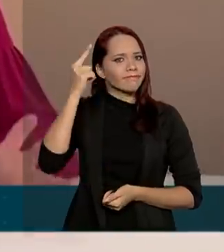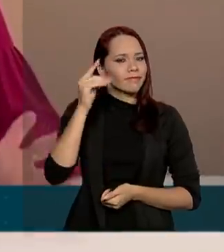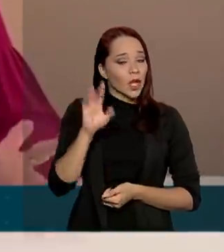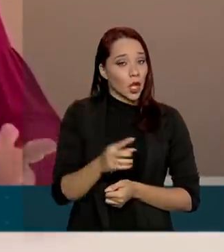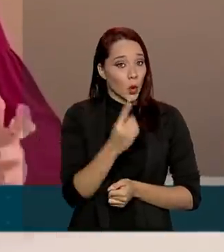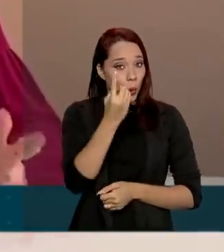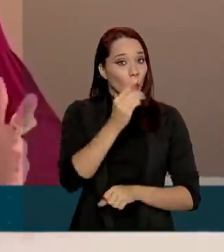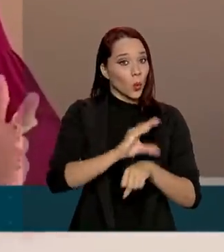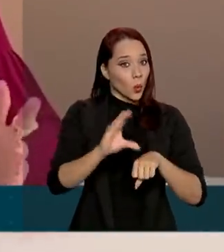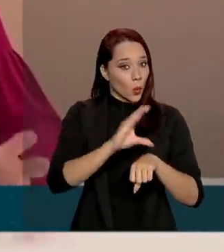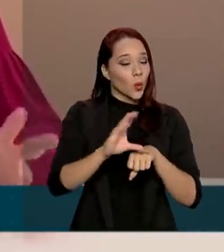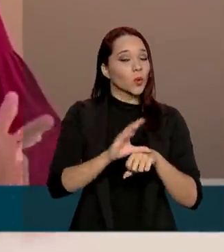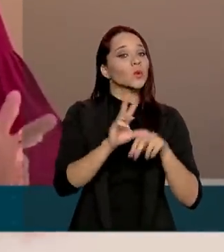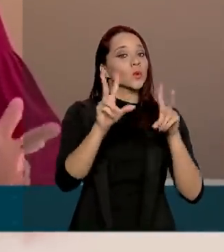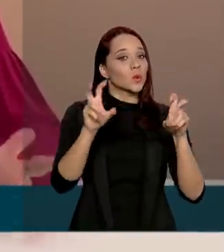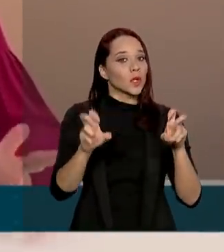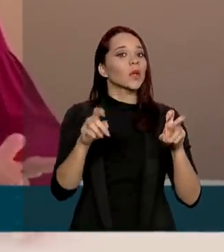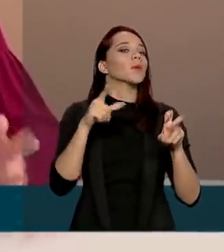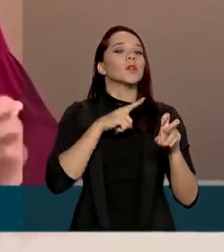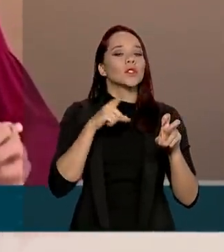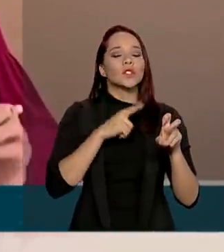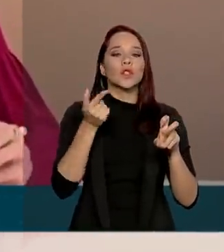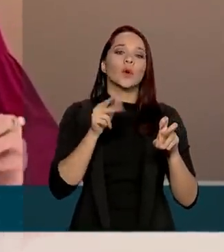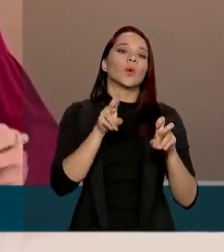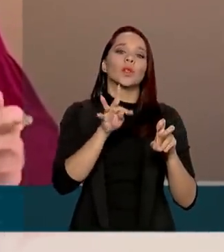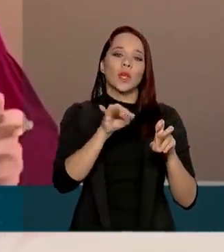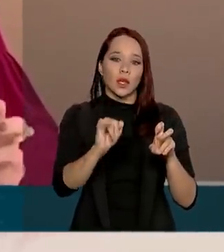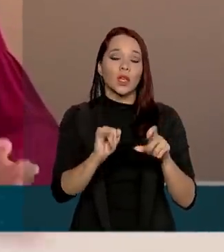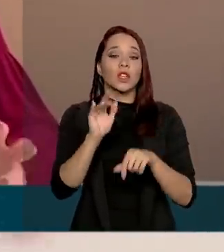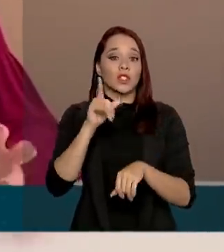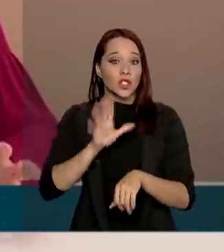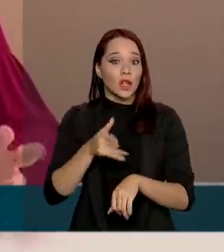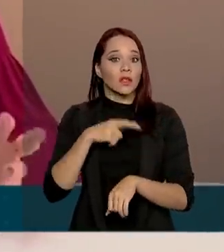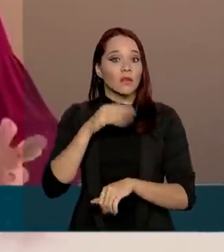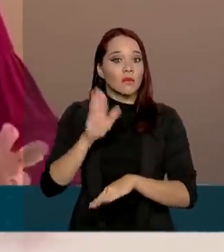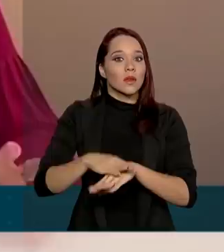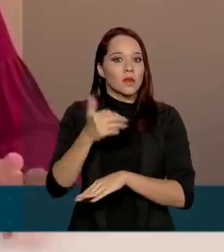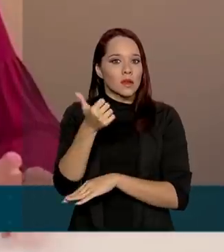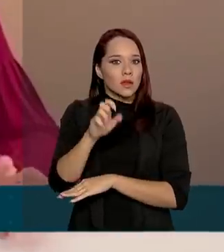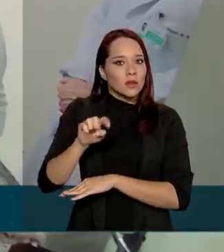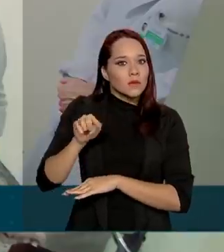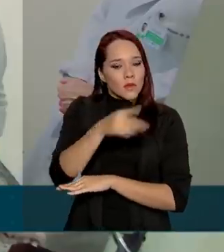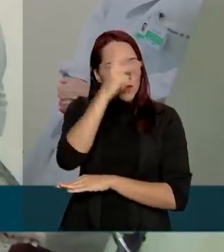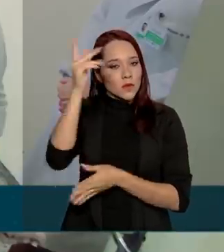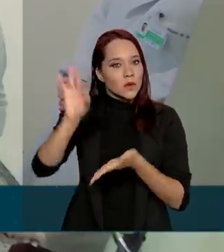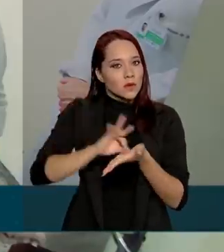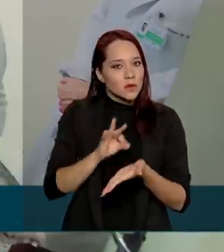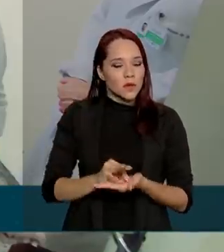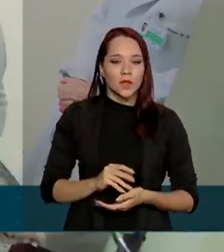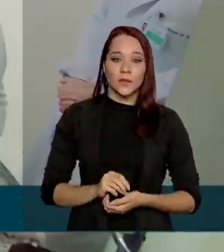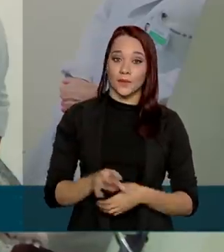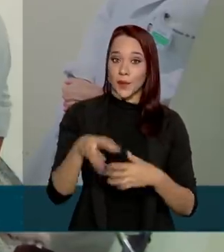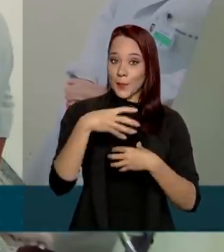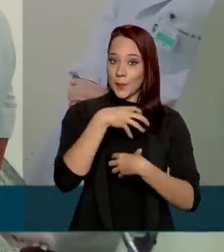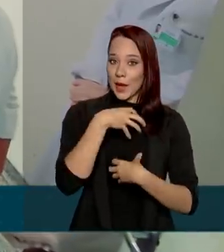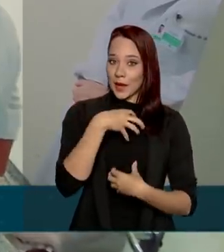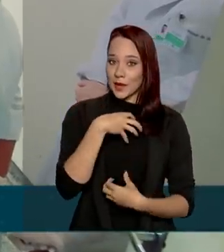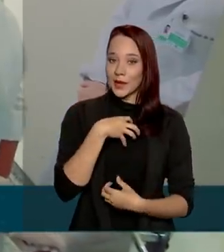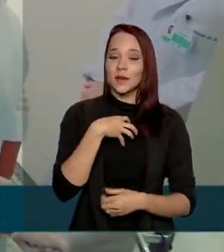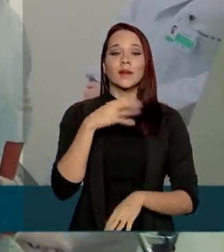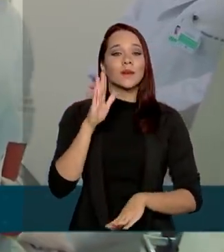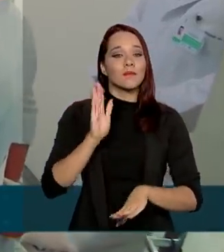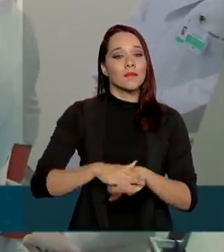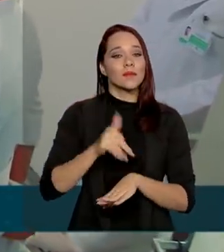em um dos cursos da temática de curso intensivo, nós já temos mais de 15 mil inscritos. Na Bahia, mais de 1.500